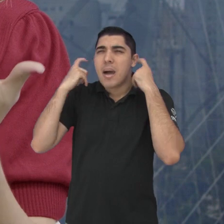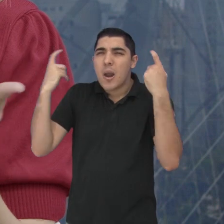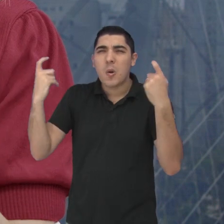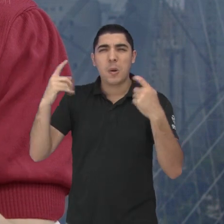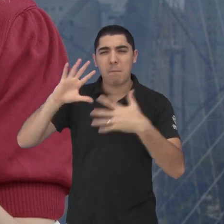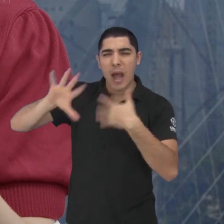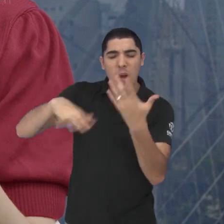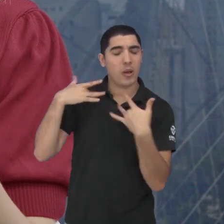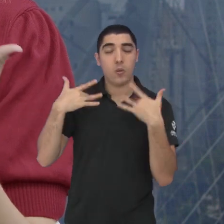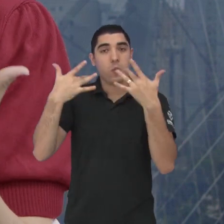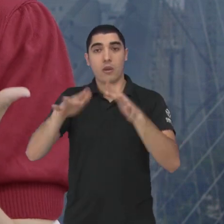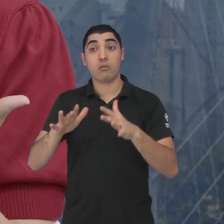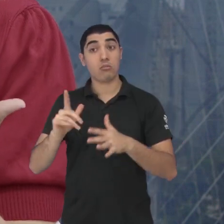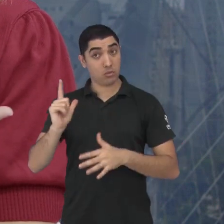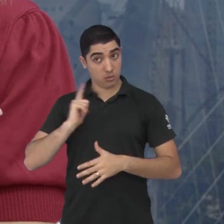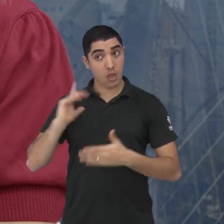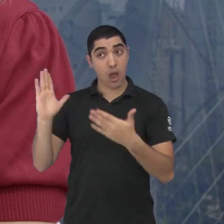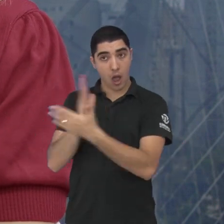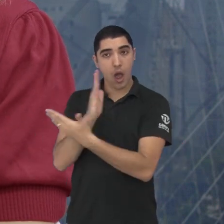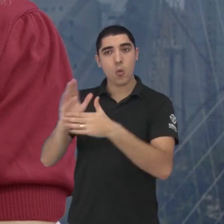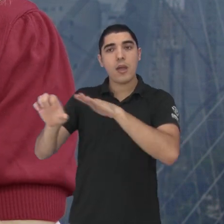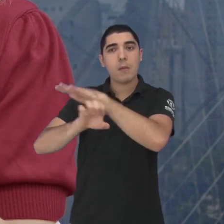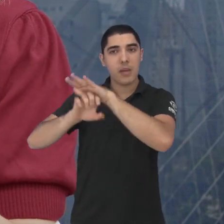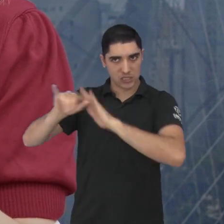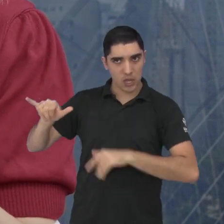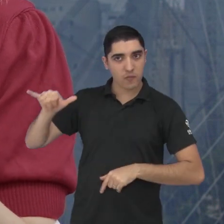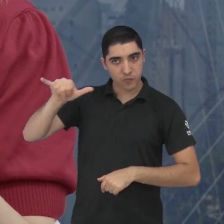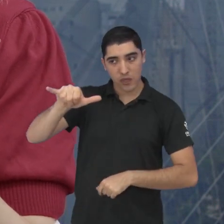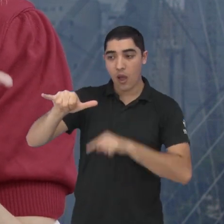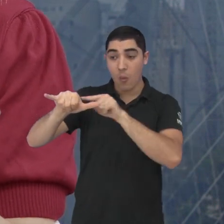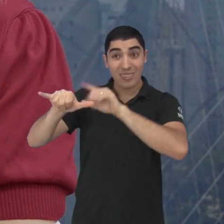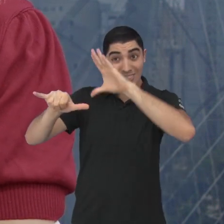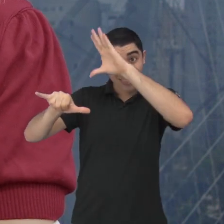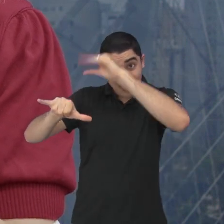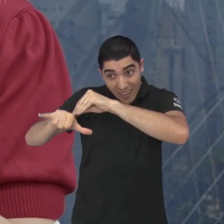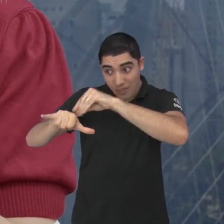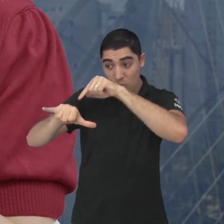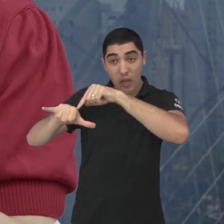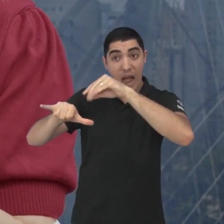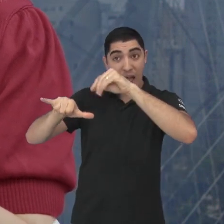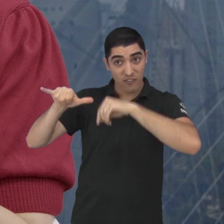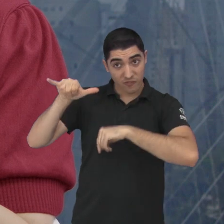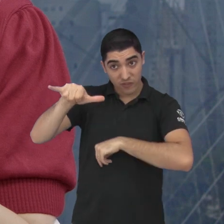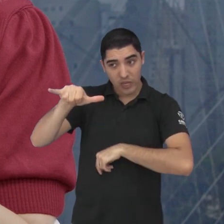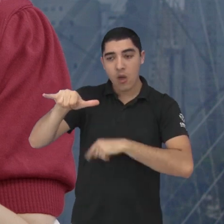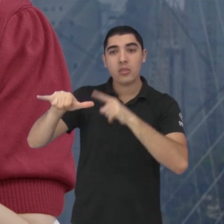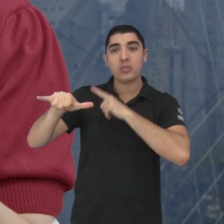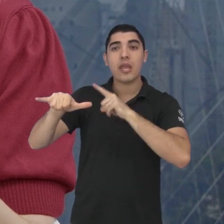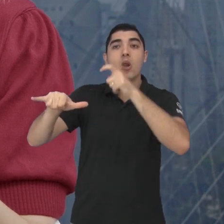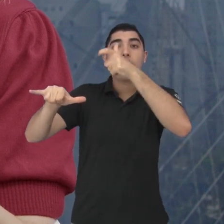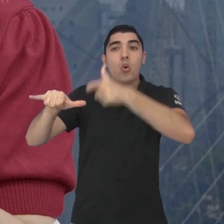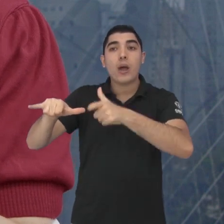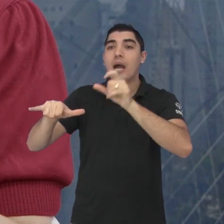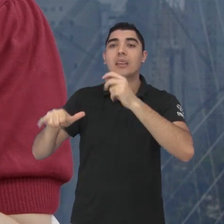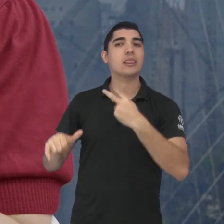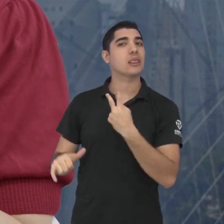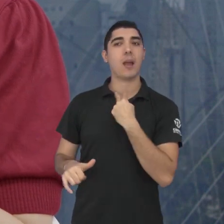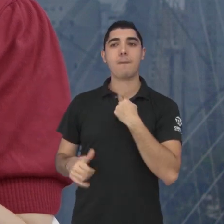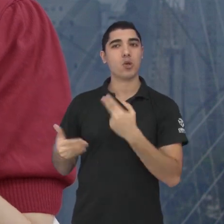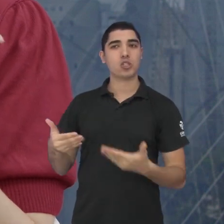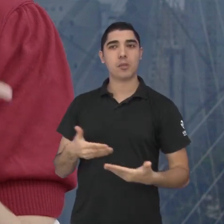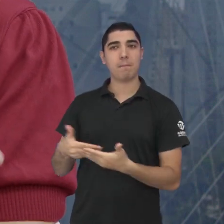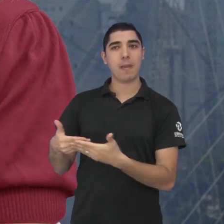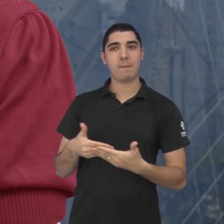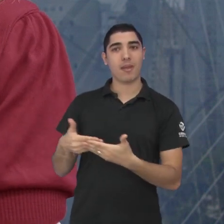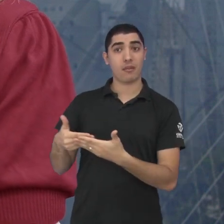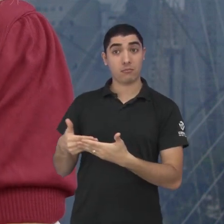a gente já tem empresas aéreas utilizando né espaços dentro de aeronaves onde não não tem bebês próximos por